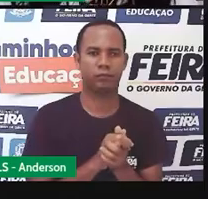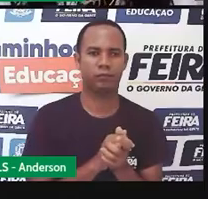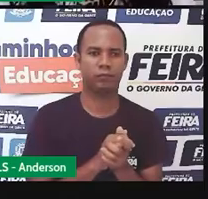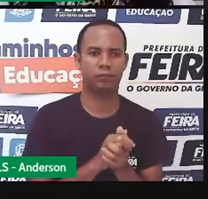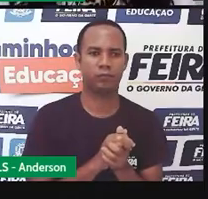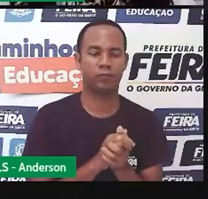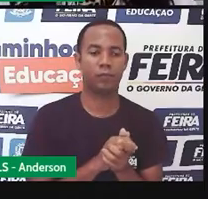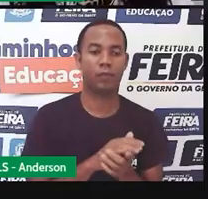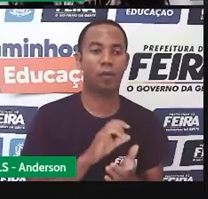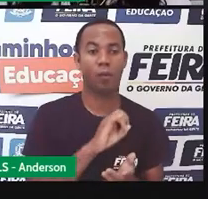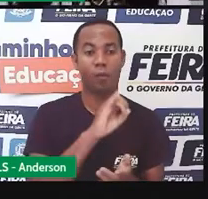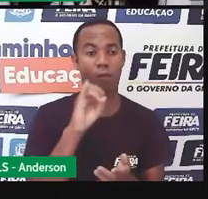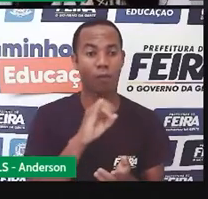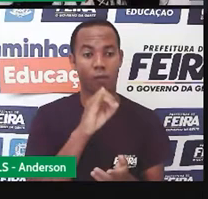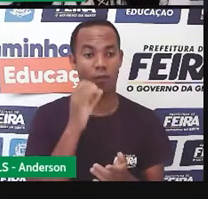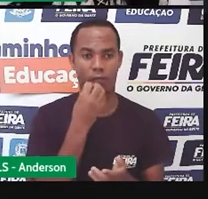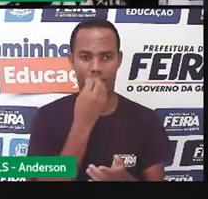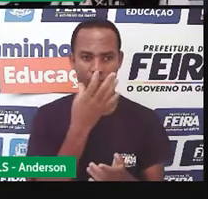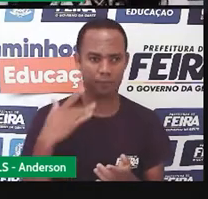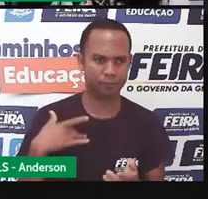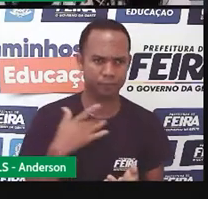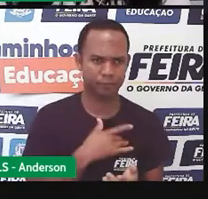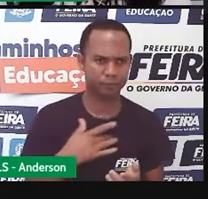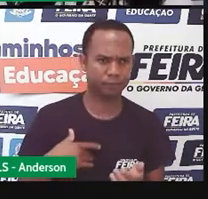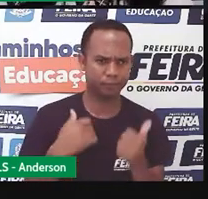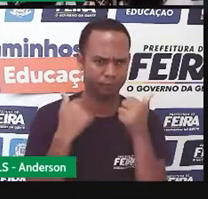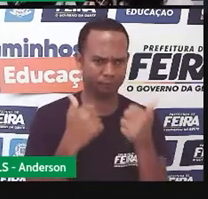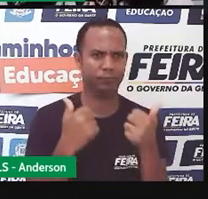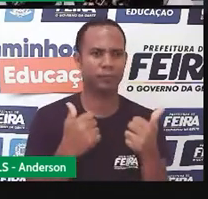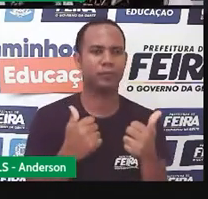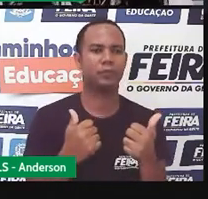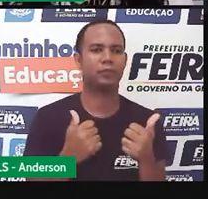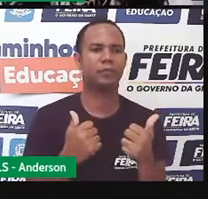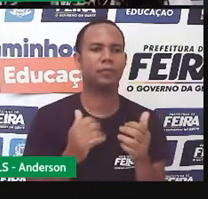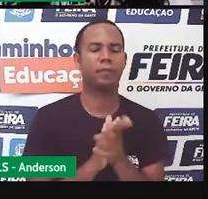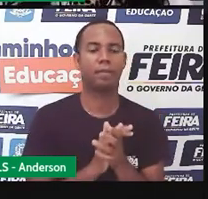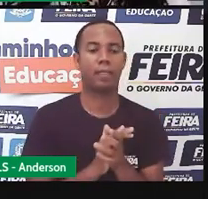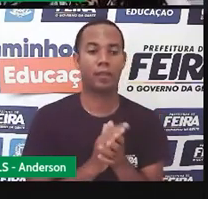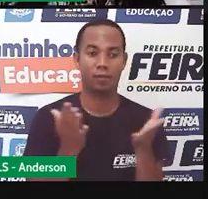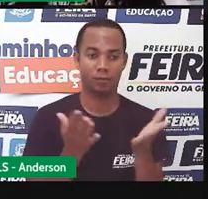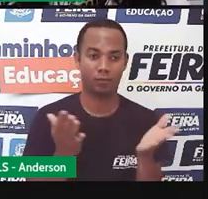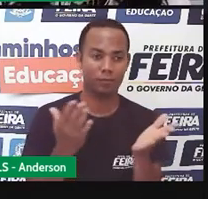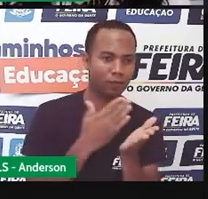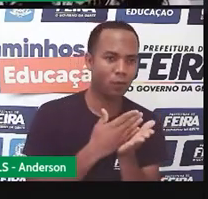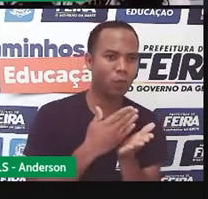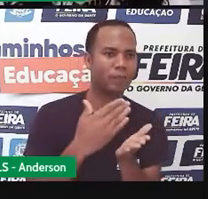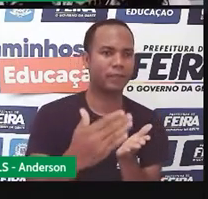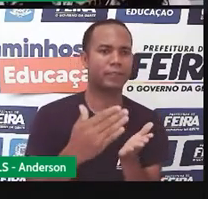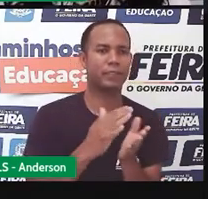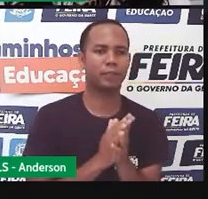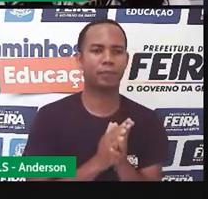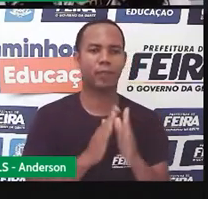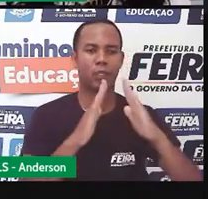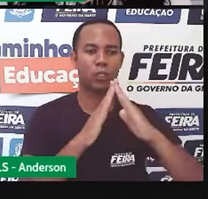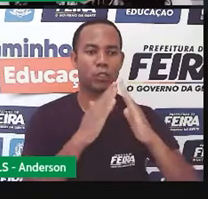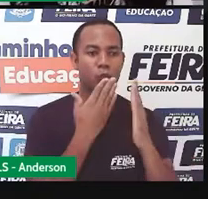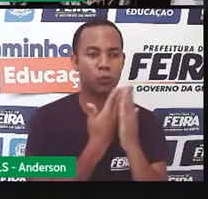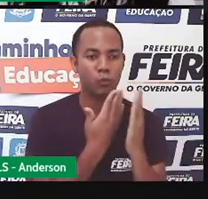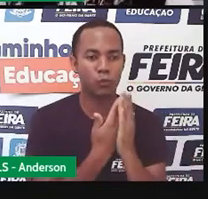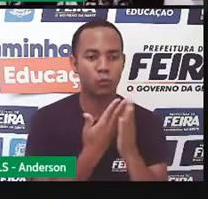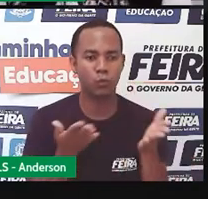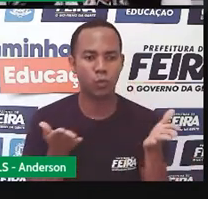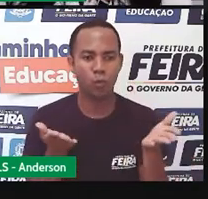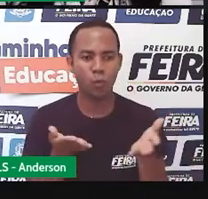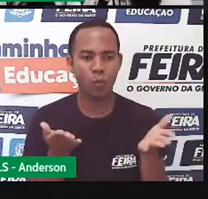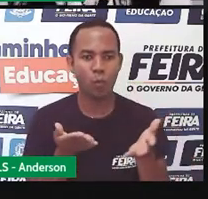Olá turma, tudo bem com vocês? Espero que sim. Vamos lá. Nossa aula de hoje,